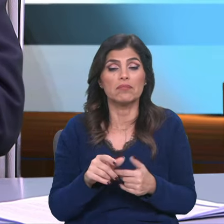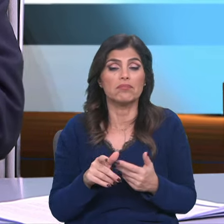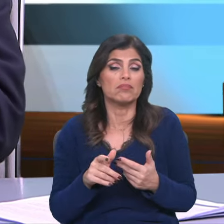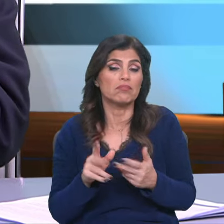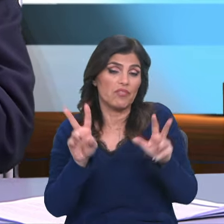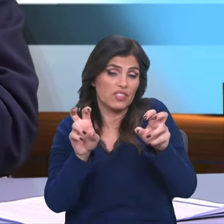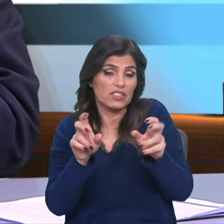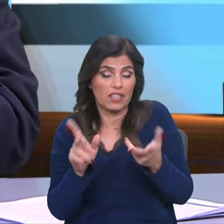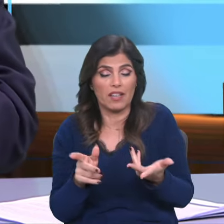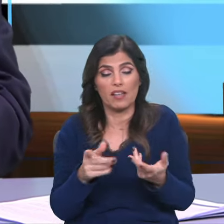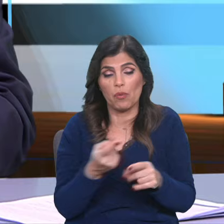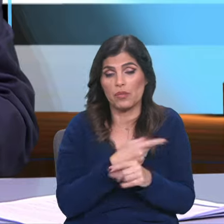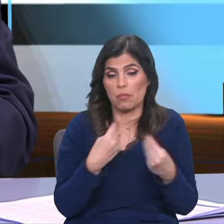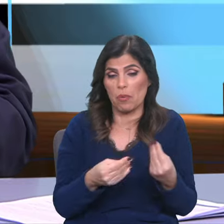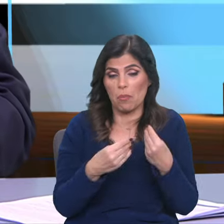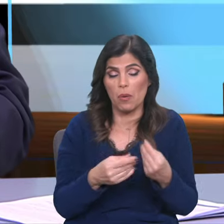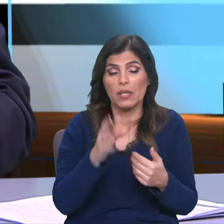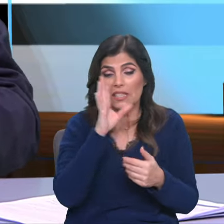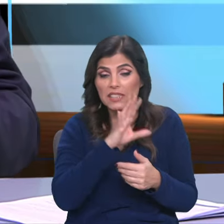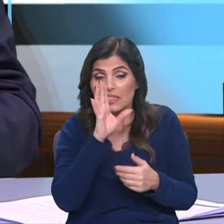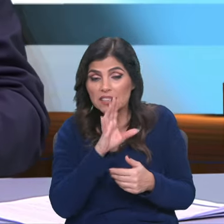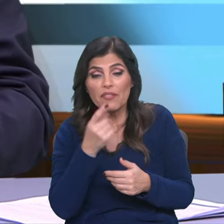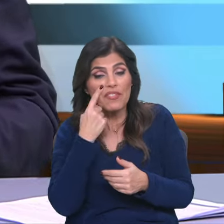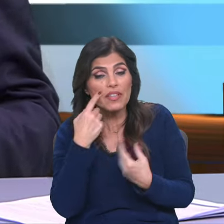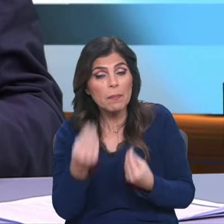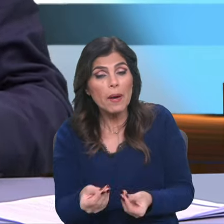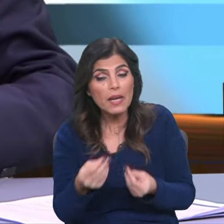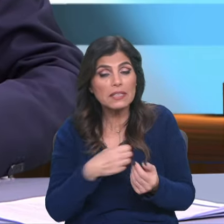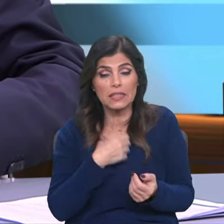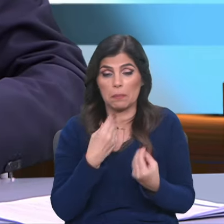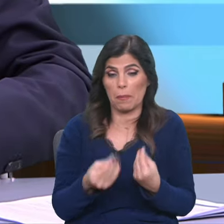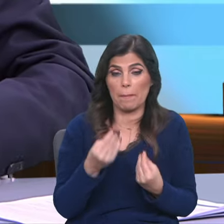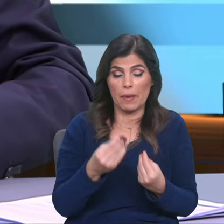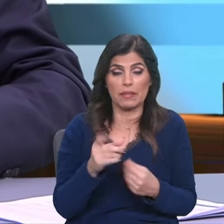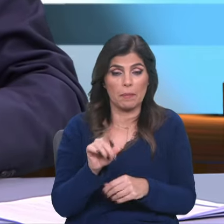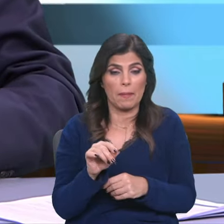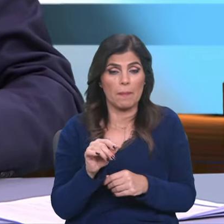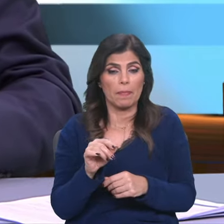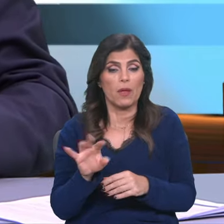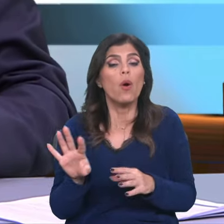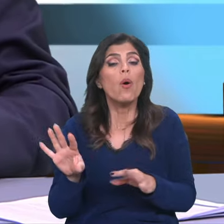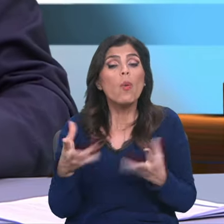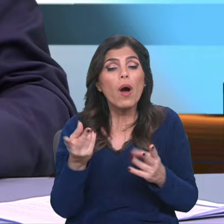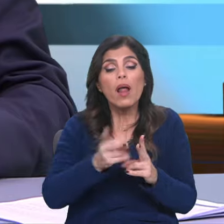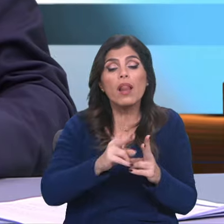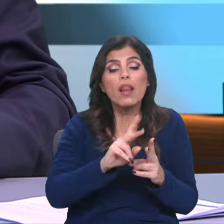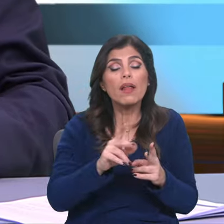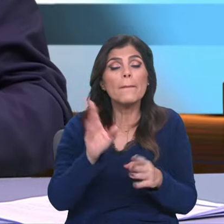Quando bem vividas, bem sentidas, não é? E, portanto, qual é o mais importante?